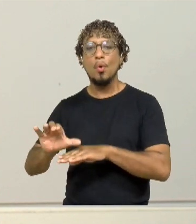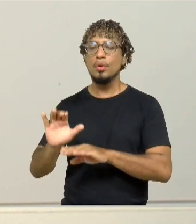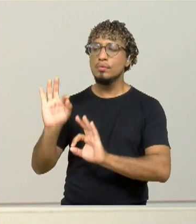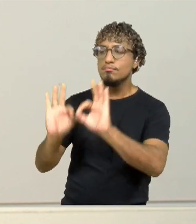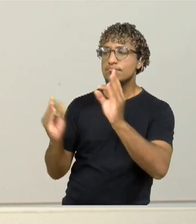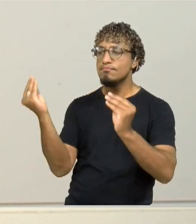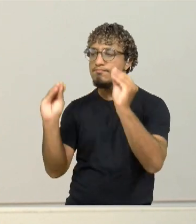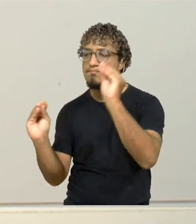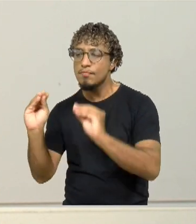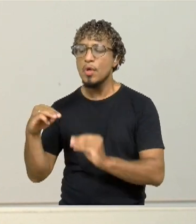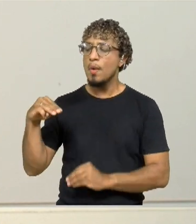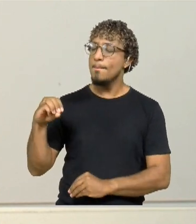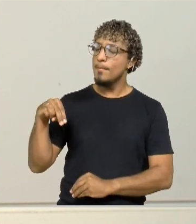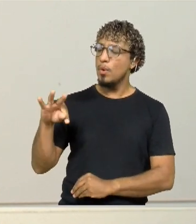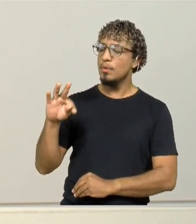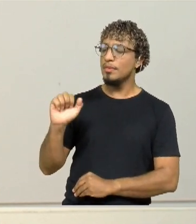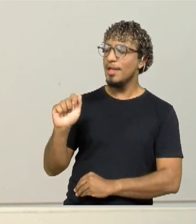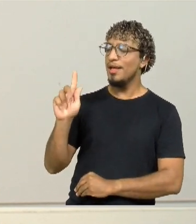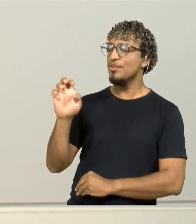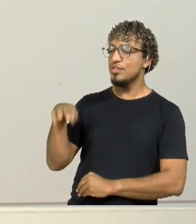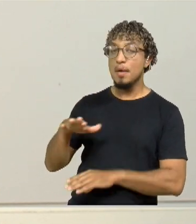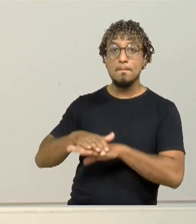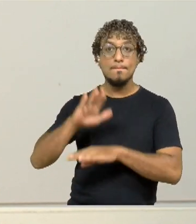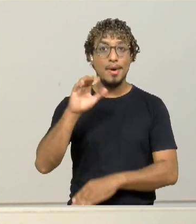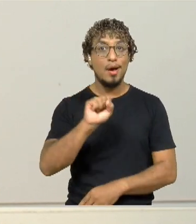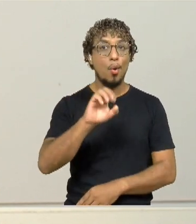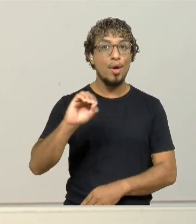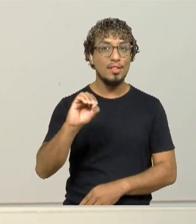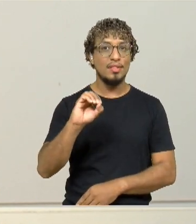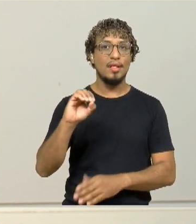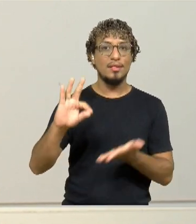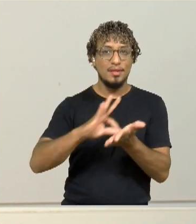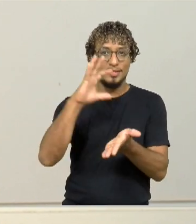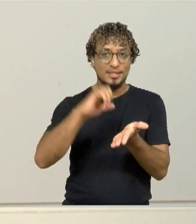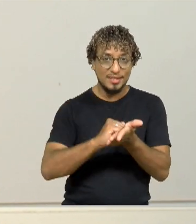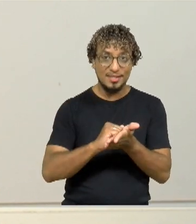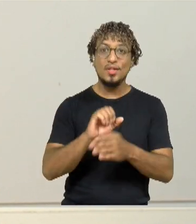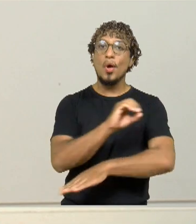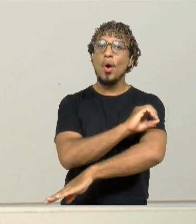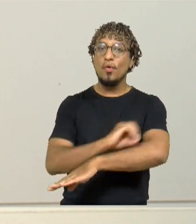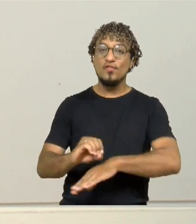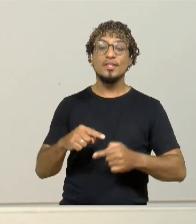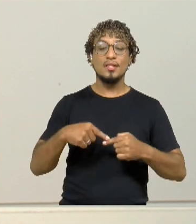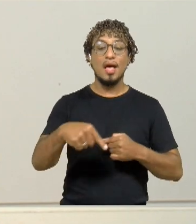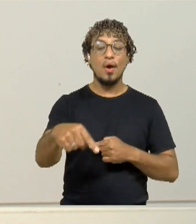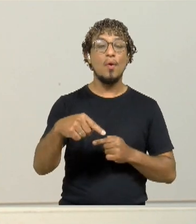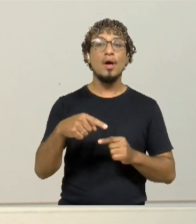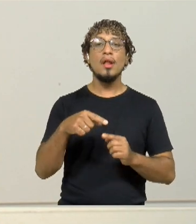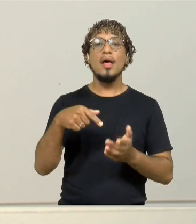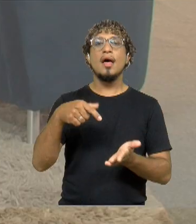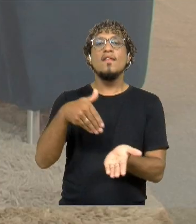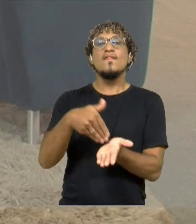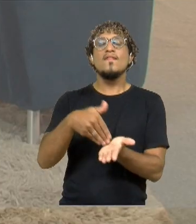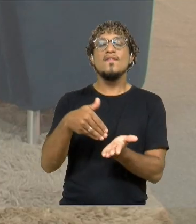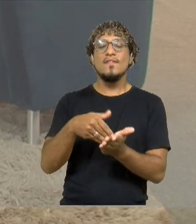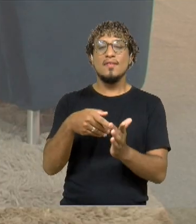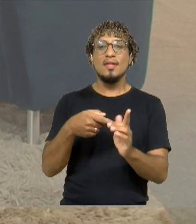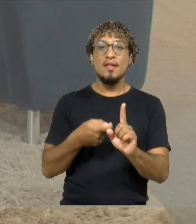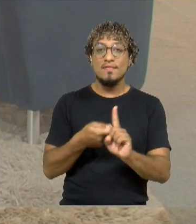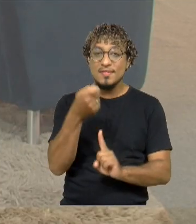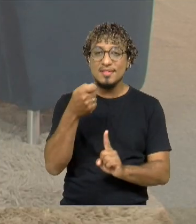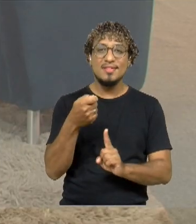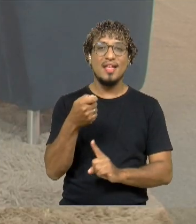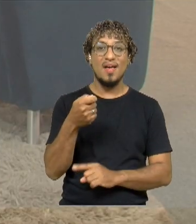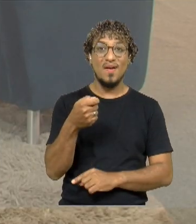mais de 80 inscritos já nessa oficina, né? E aí vai acontecer agora no finalzinho do mês, dia 25 e 26.